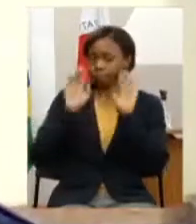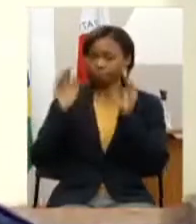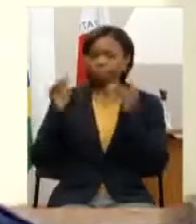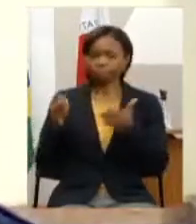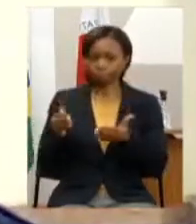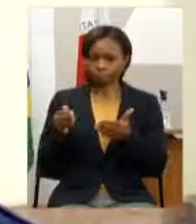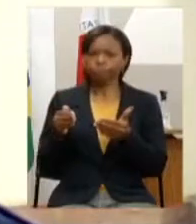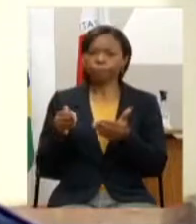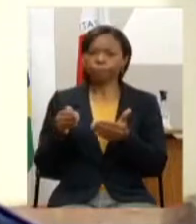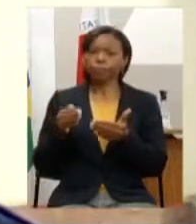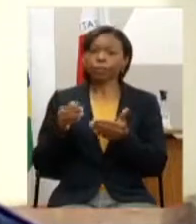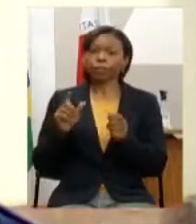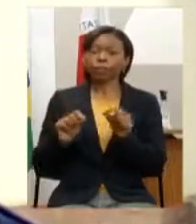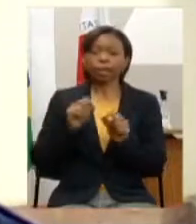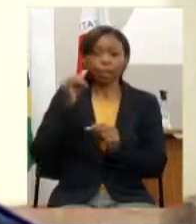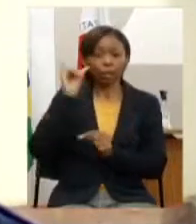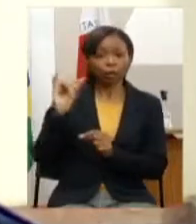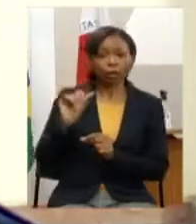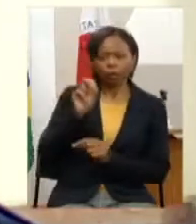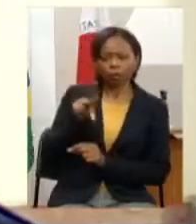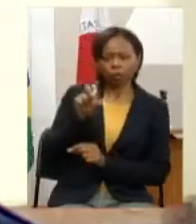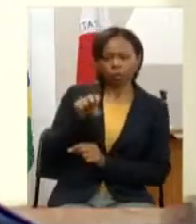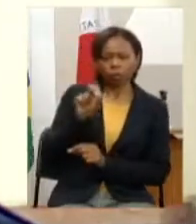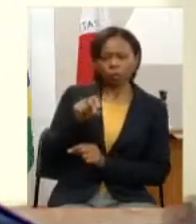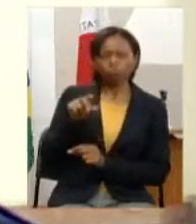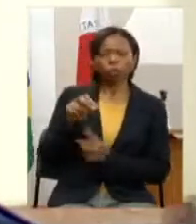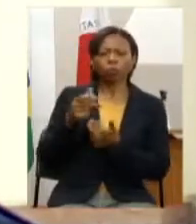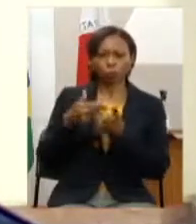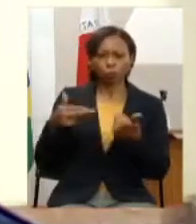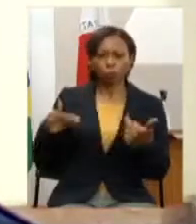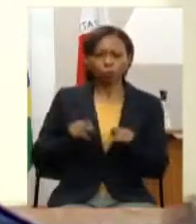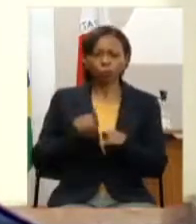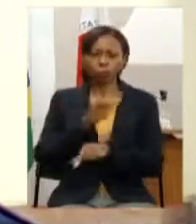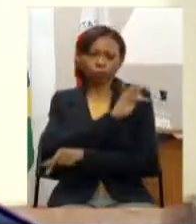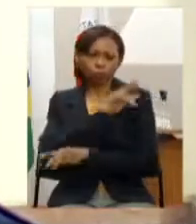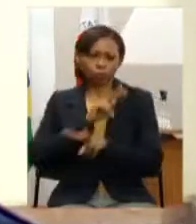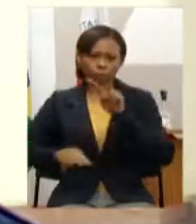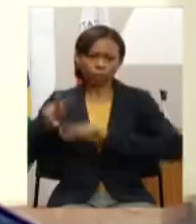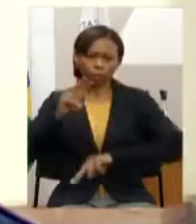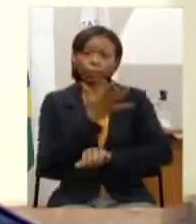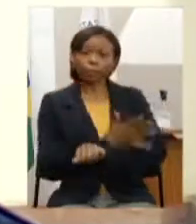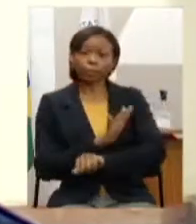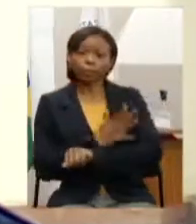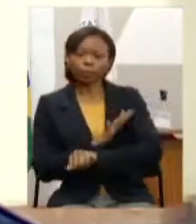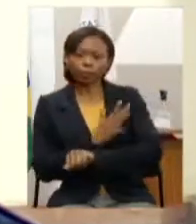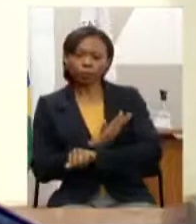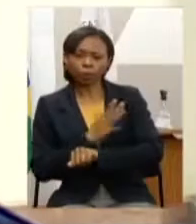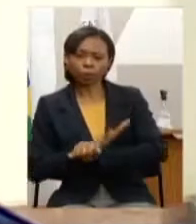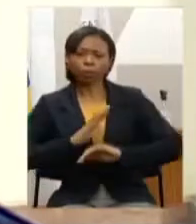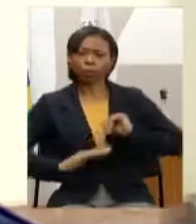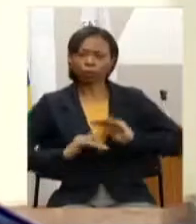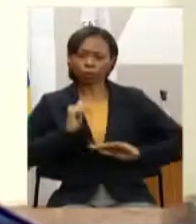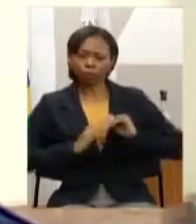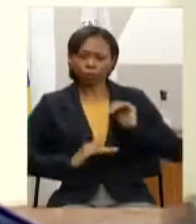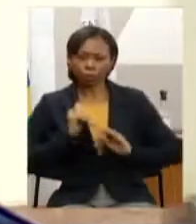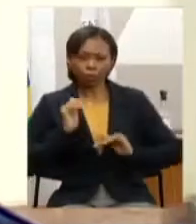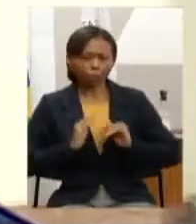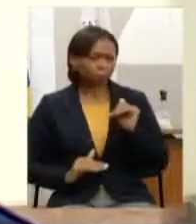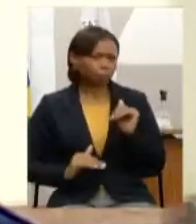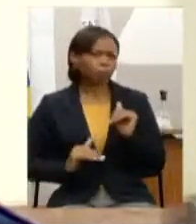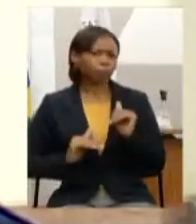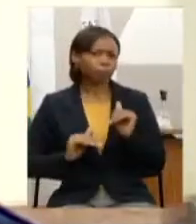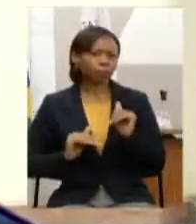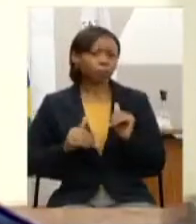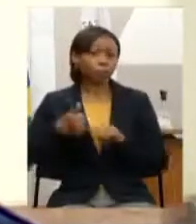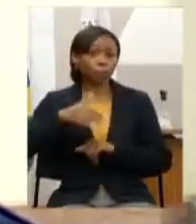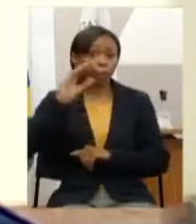adequado dos agrotóxicos incluindo a intensificação da fiscalização treinamento profissionais e de aplicadores de agrotóxicos proporcionando maiores conhecimentos